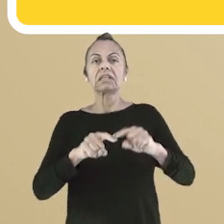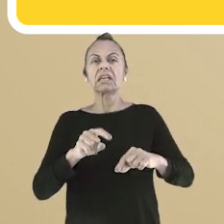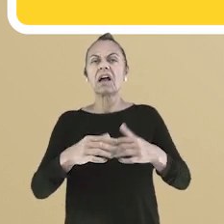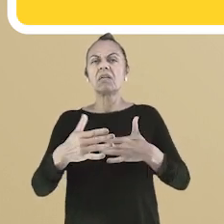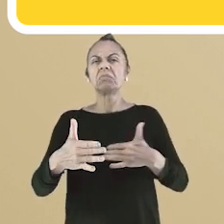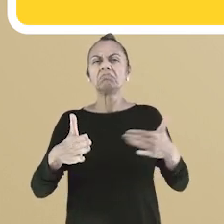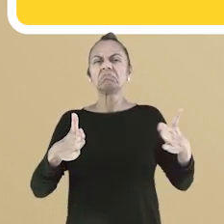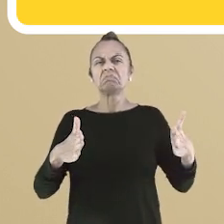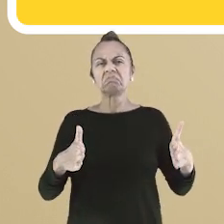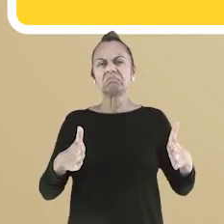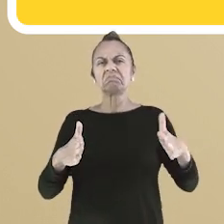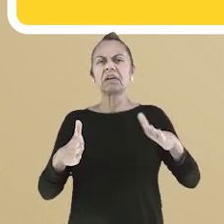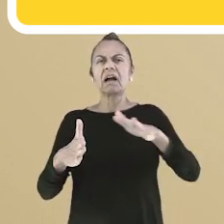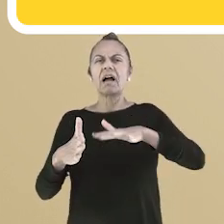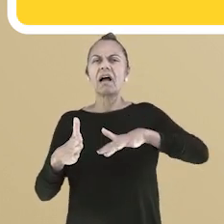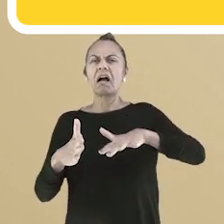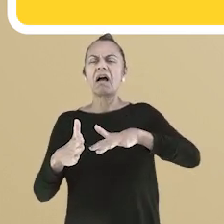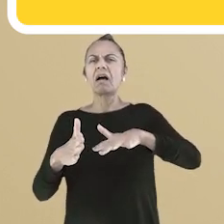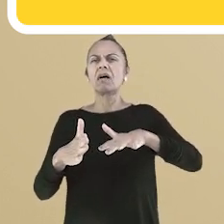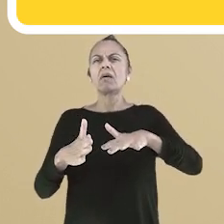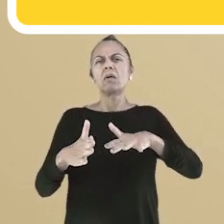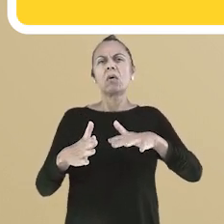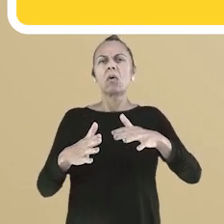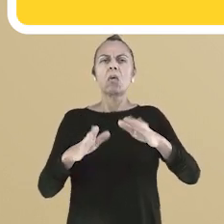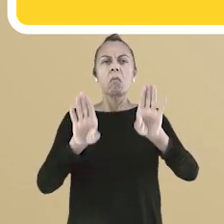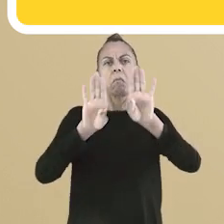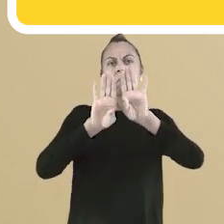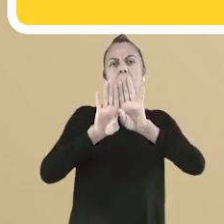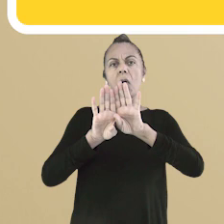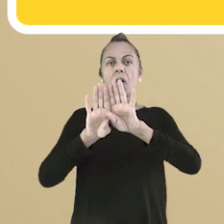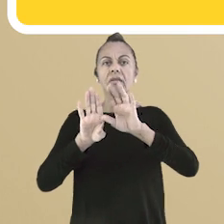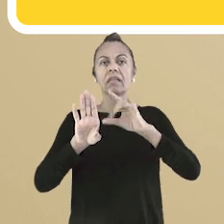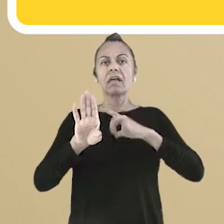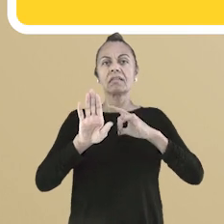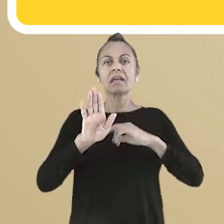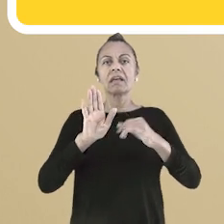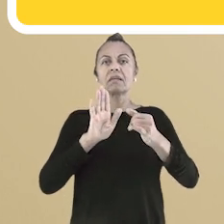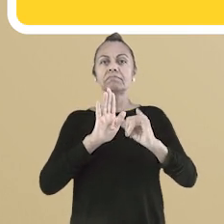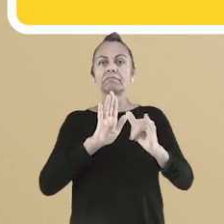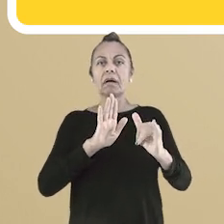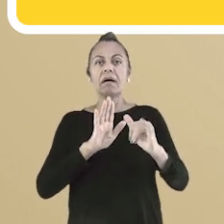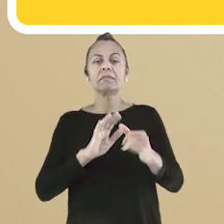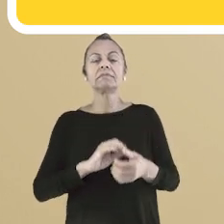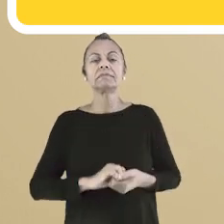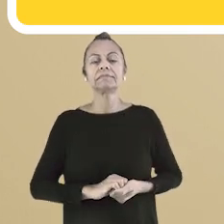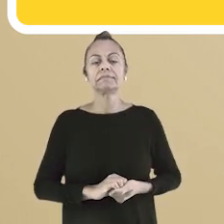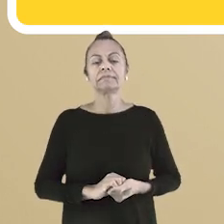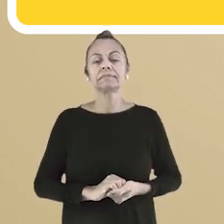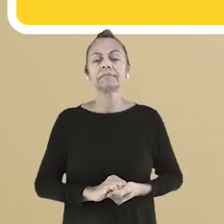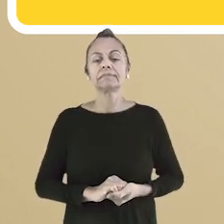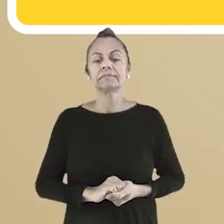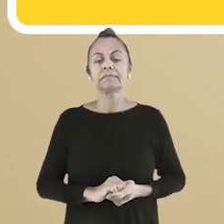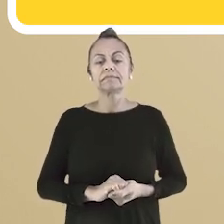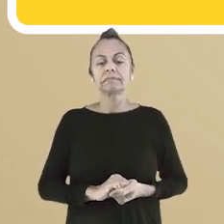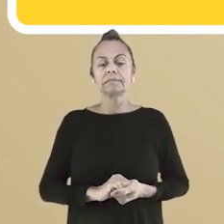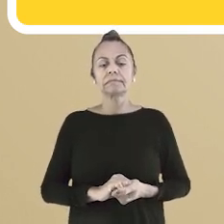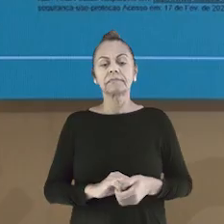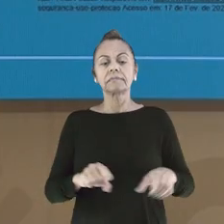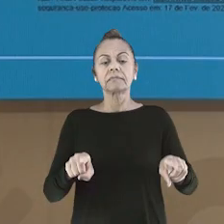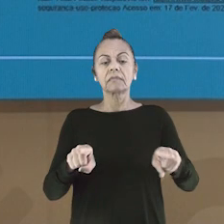Além de equipamentos, está presente em recipientes e portas que tenham vários níveis de radiação.